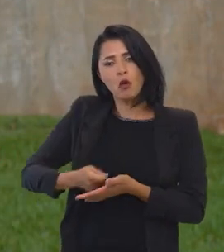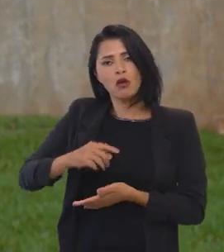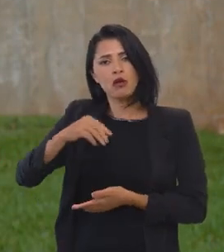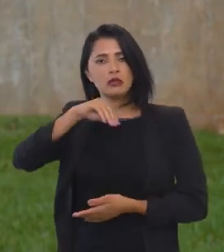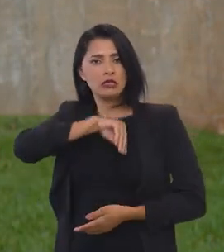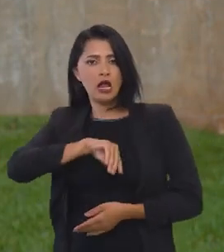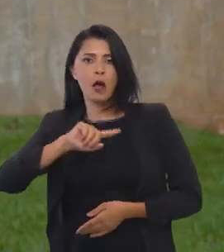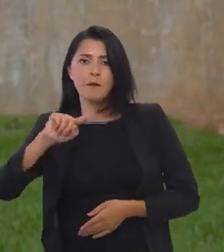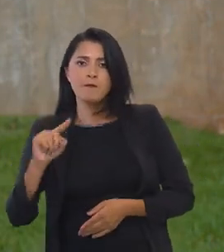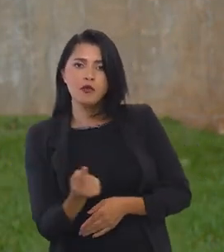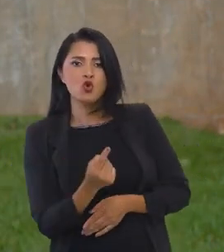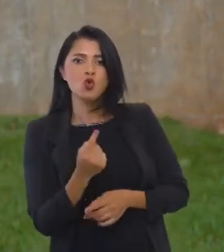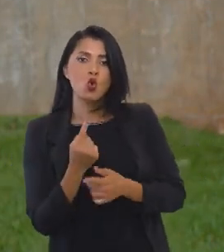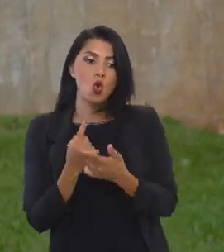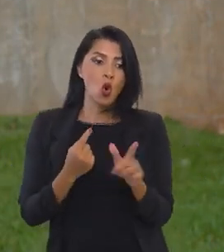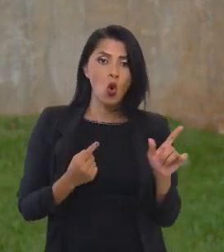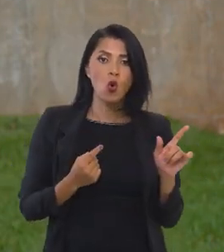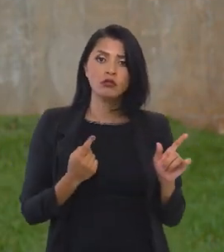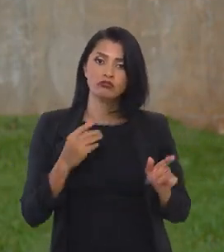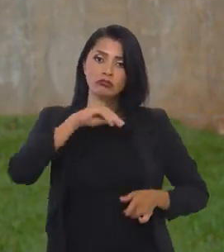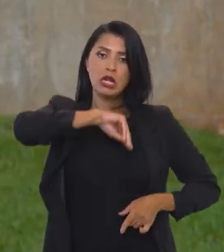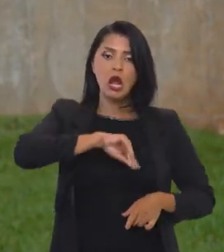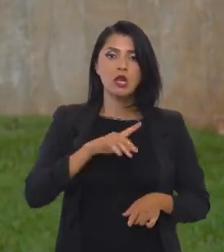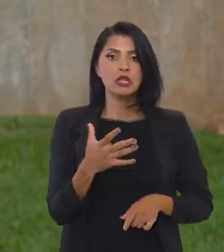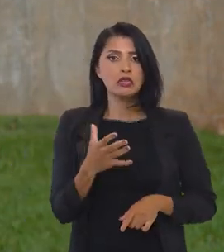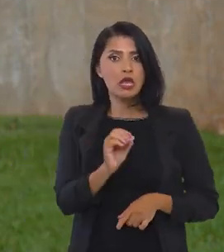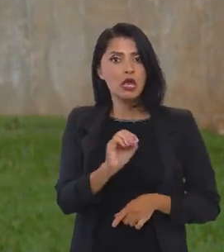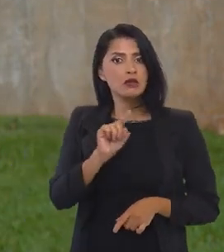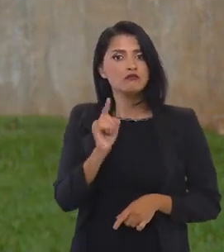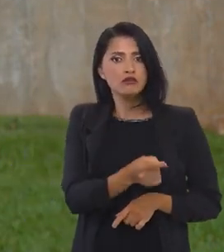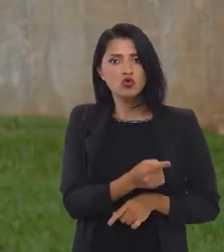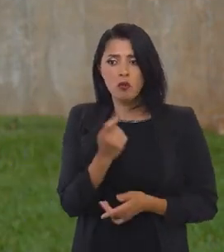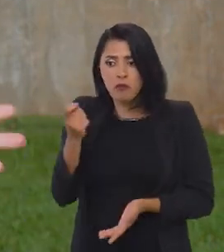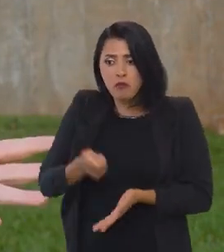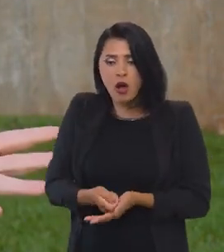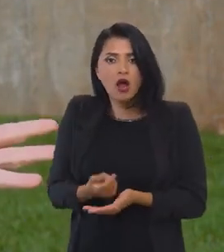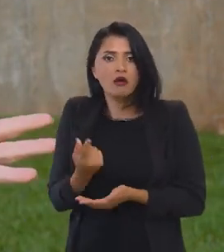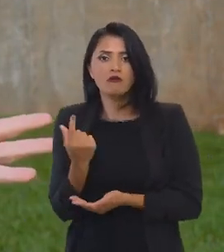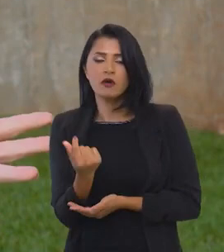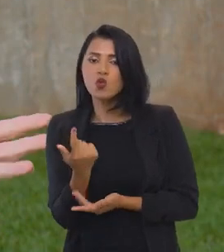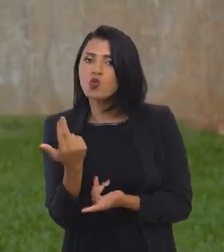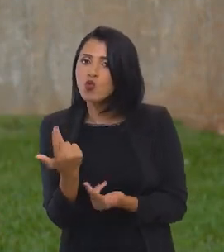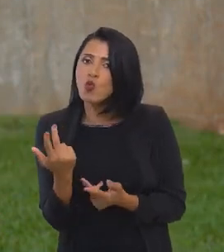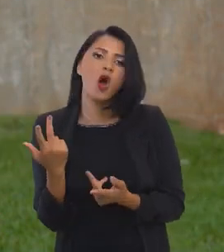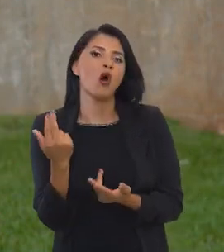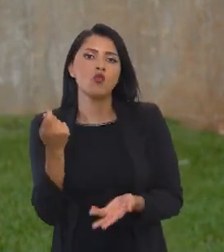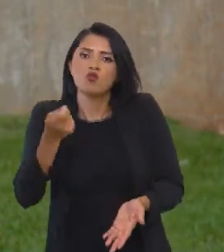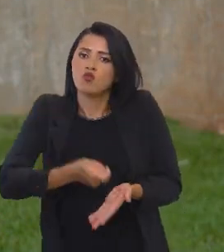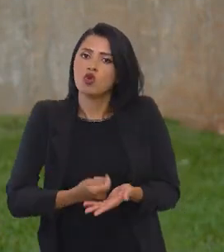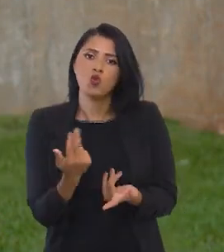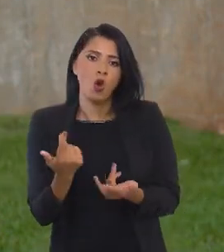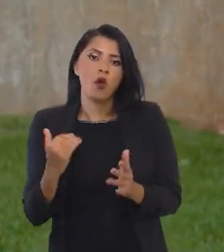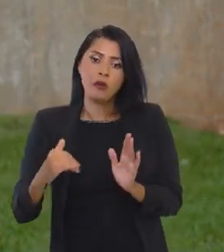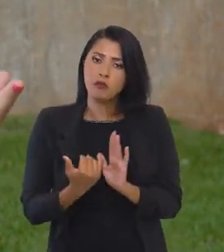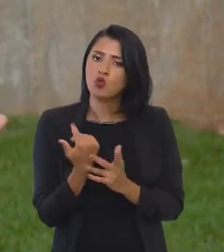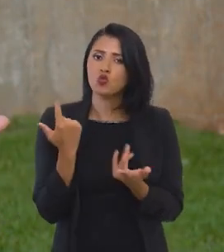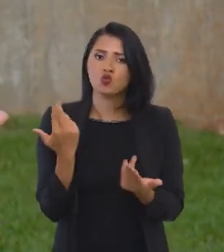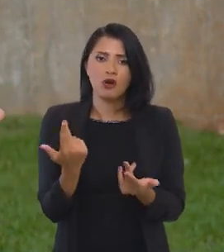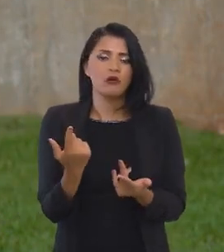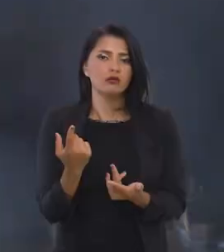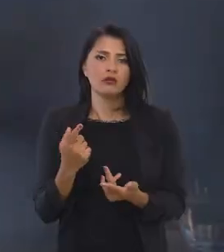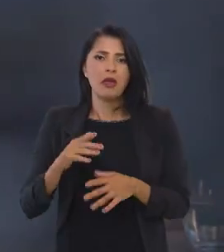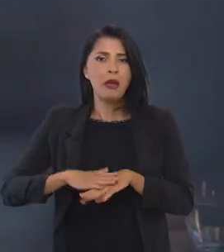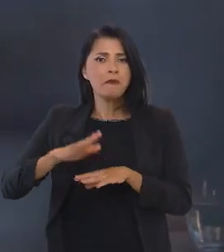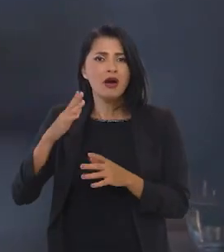que ganha mil, ou uma pessoa que ganha dez mil, paga o mesmo valor naquele pacote de fralda, paga o mesmo valor imposto